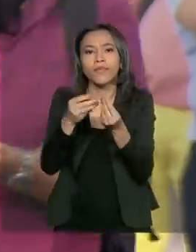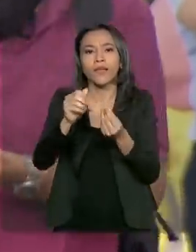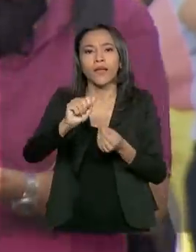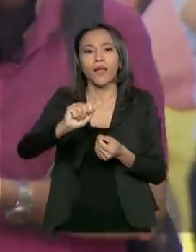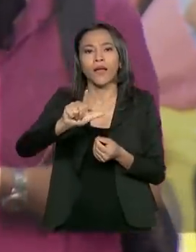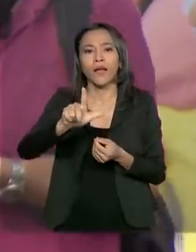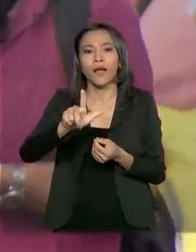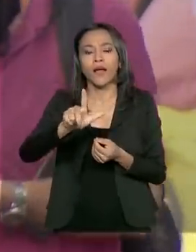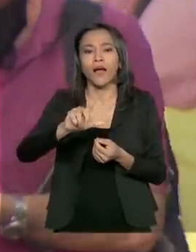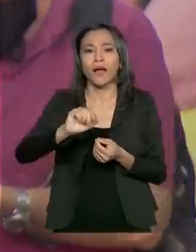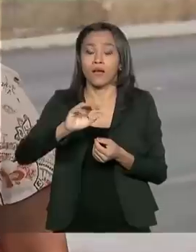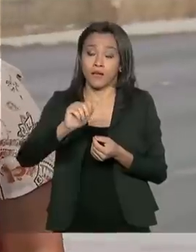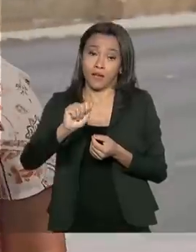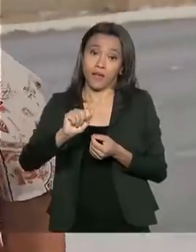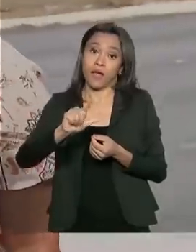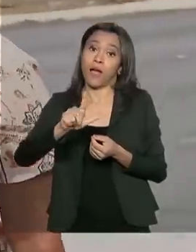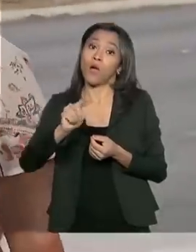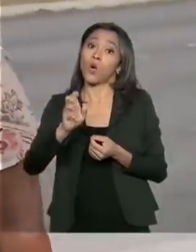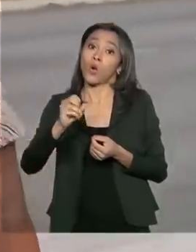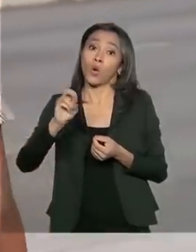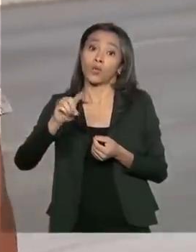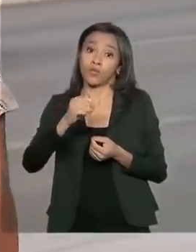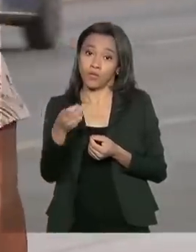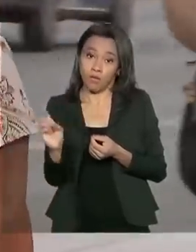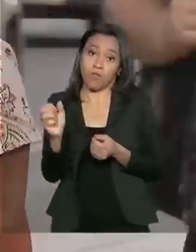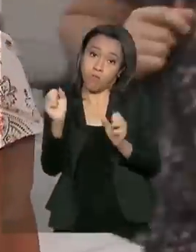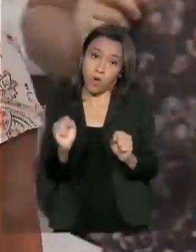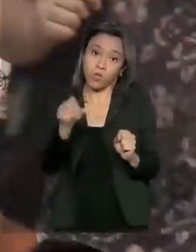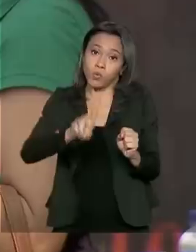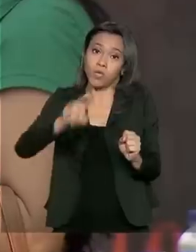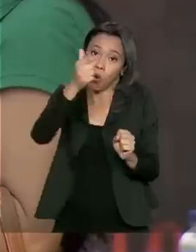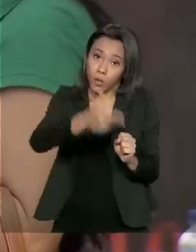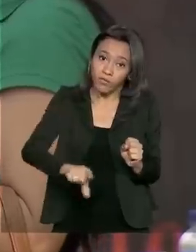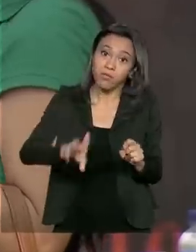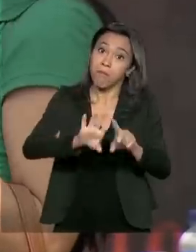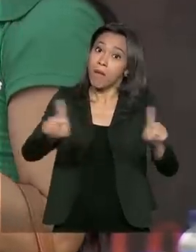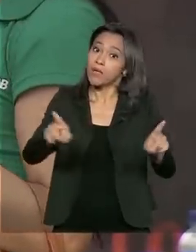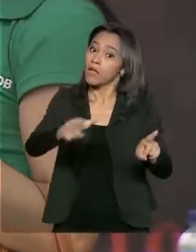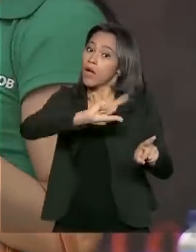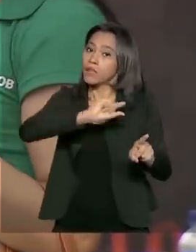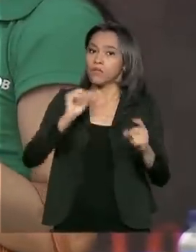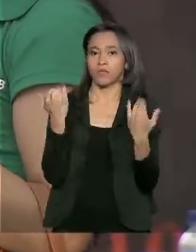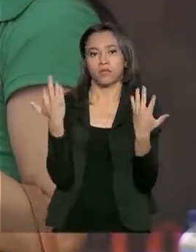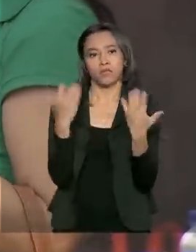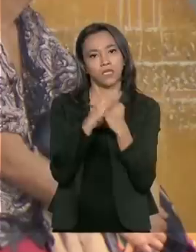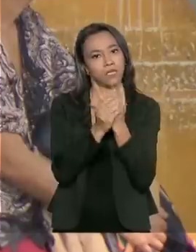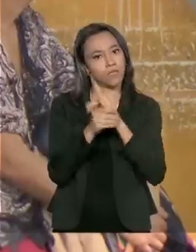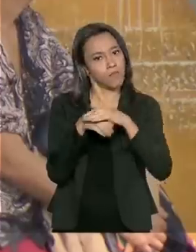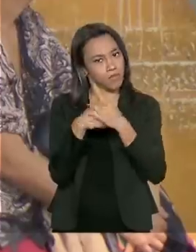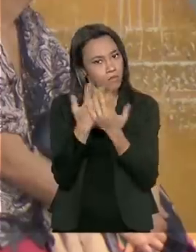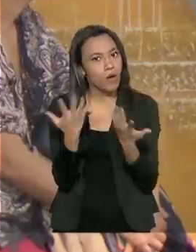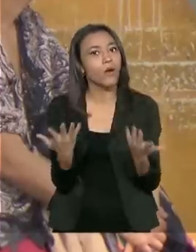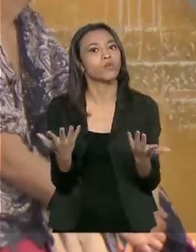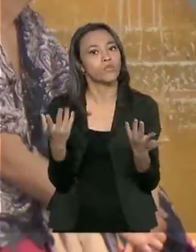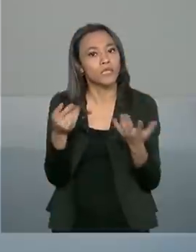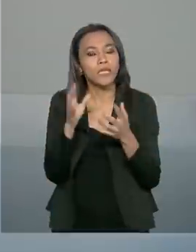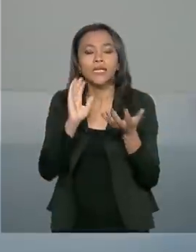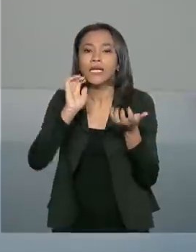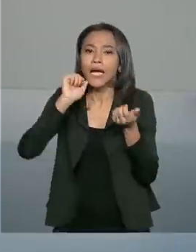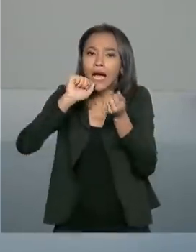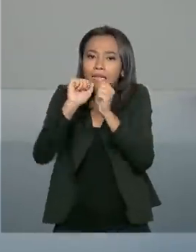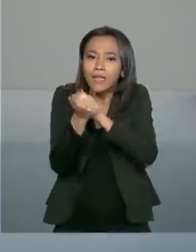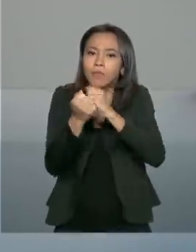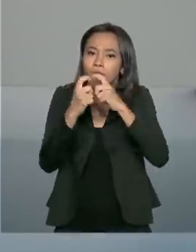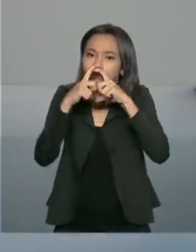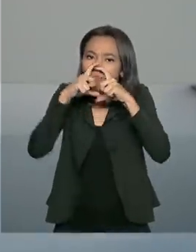Elas são reutilizáveis e individuais, mas antes de usar, tem que limpar as mãos e adaptá-las bem ao rosto. A